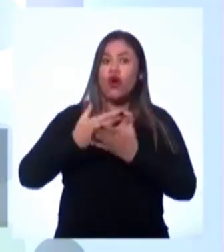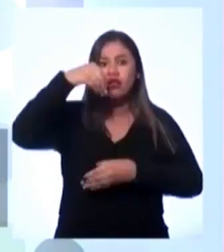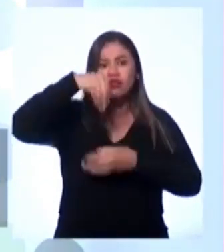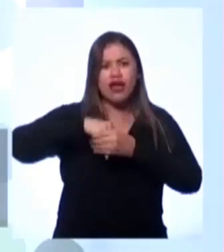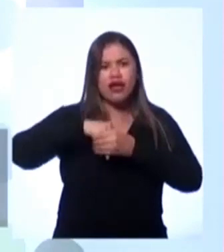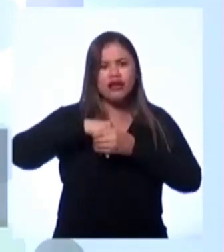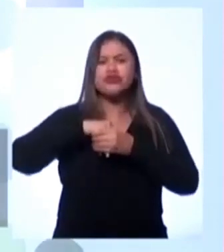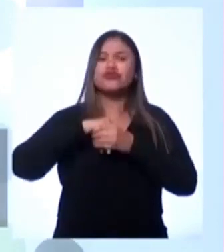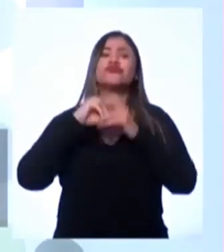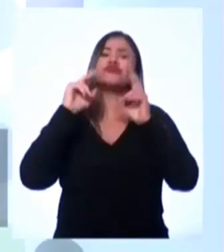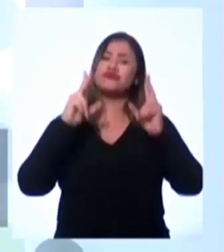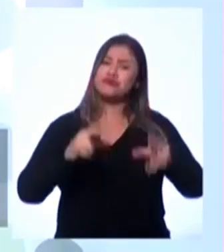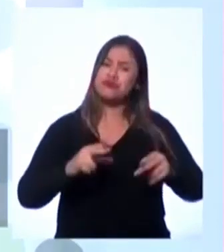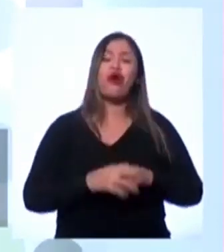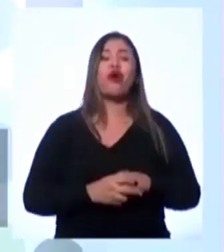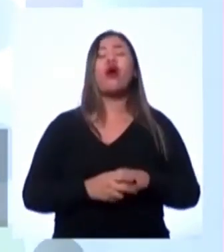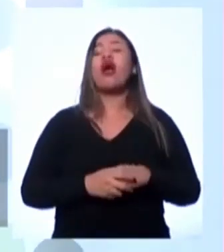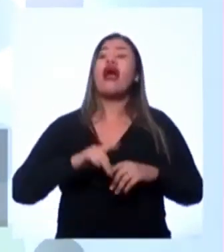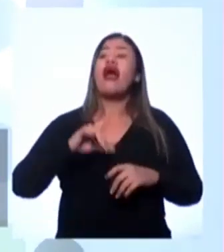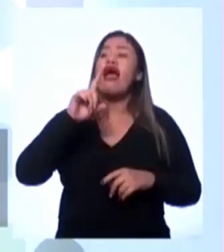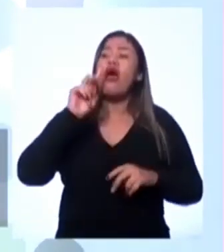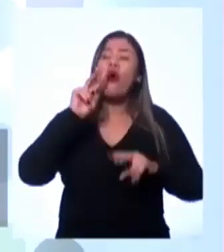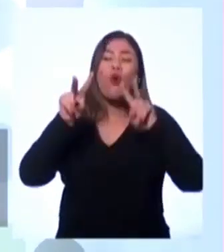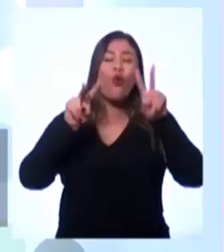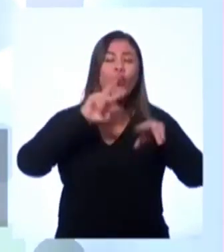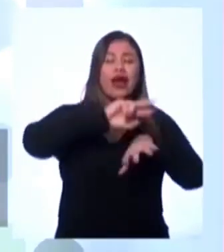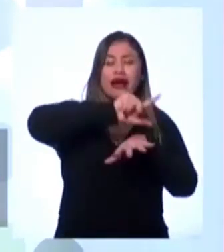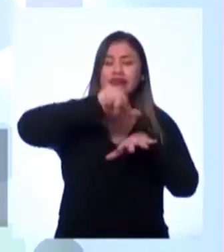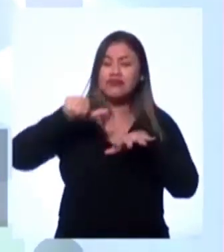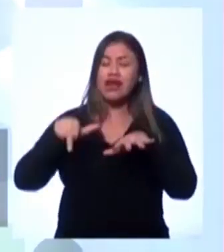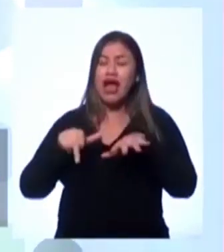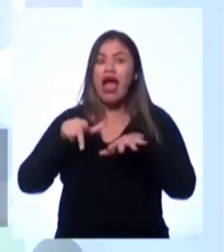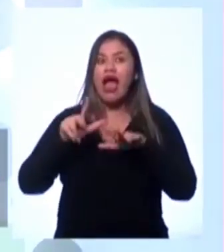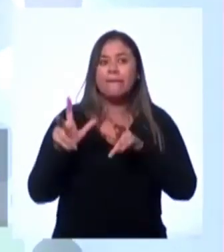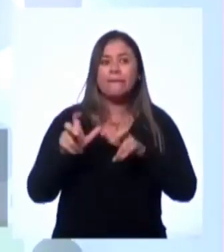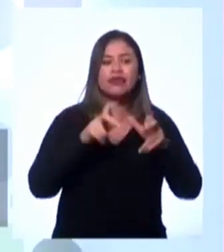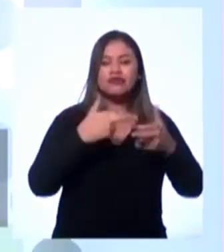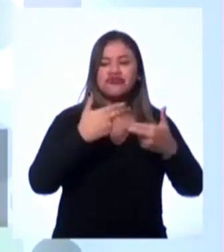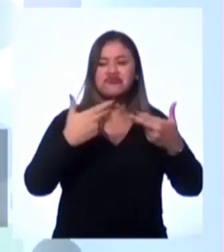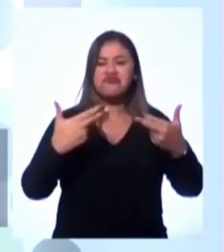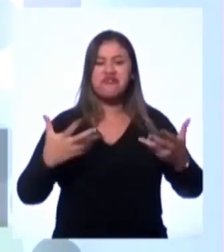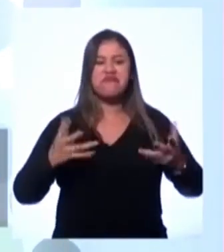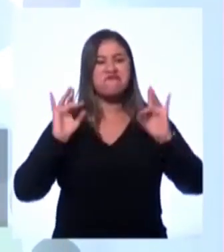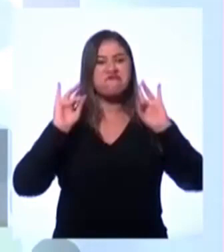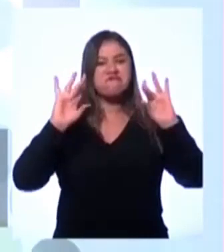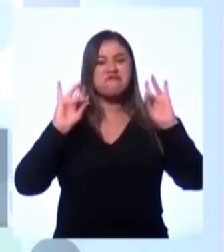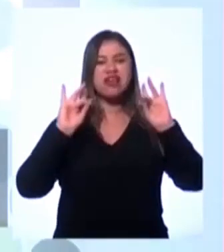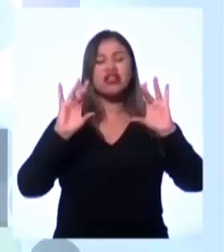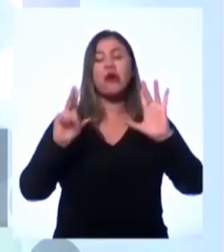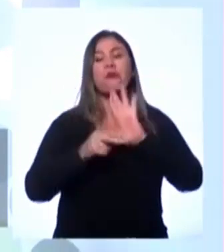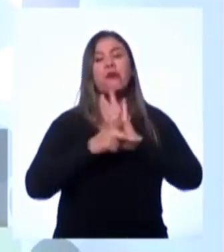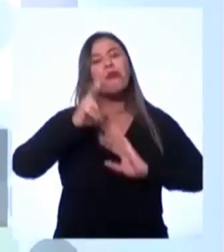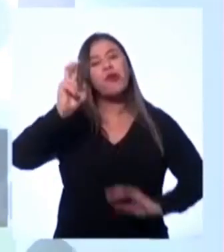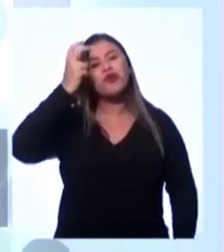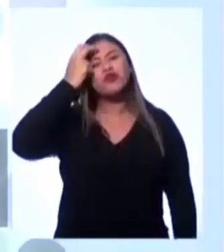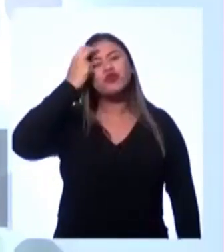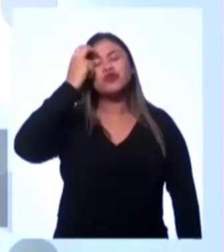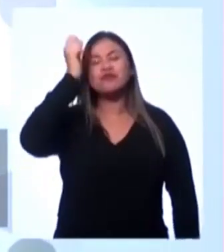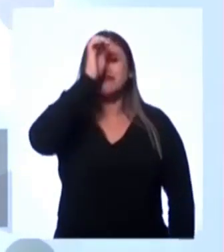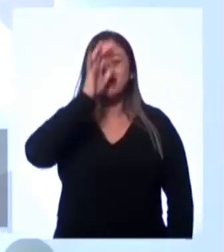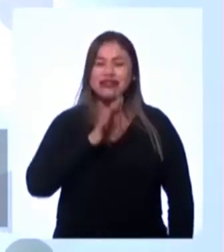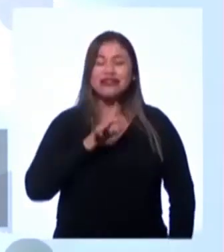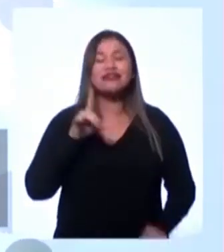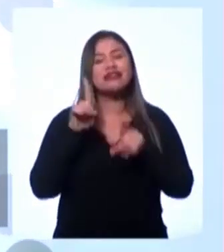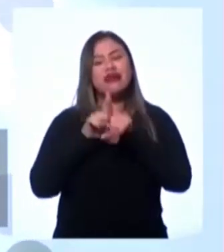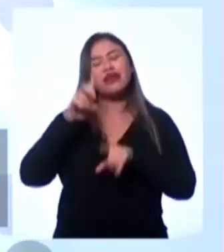olhar para a diversidade é olhar aquilo que existe de mais rico na formação da cultura brasileira e também da nossa